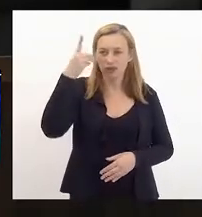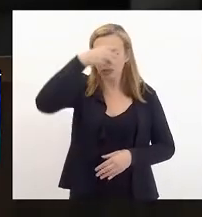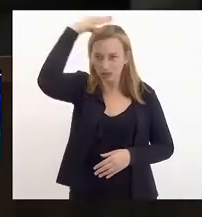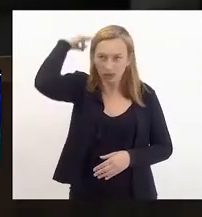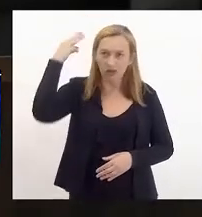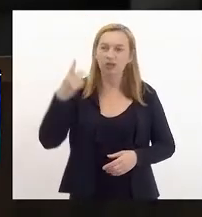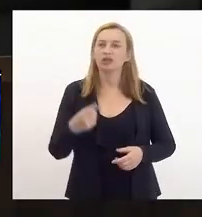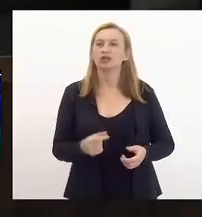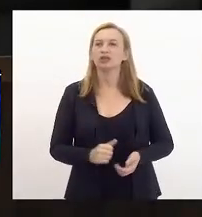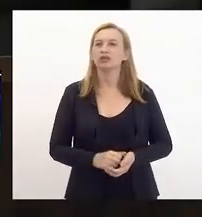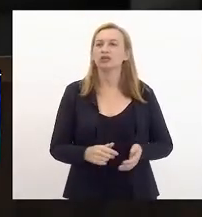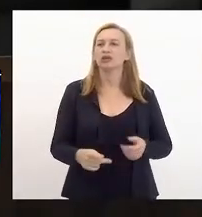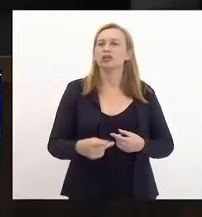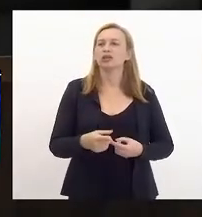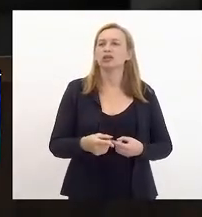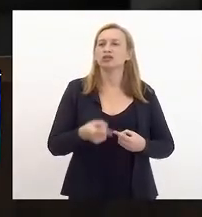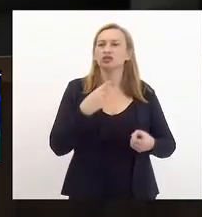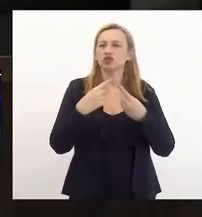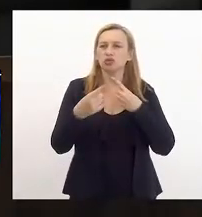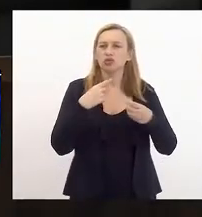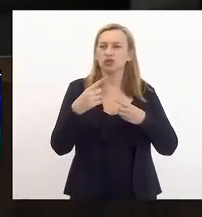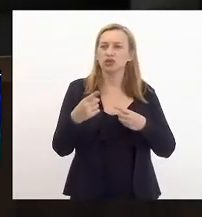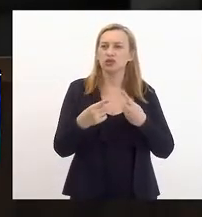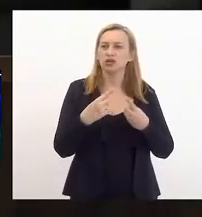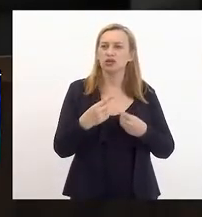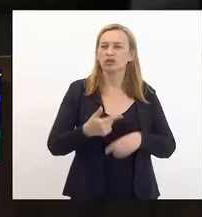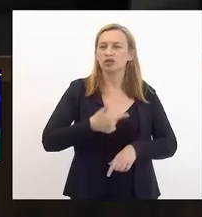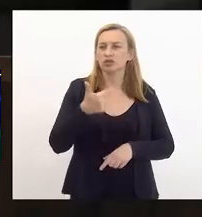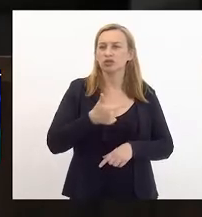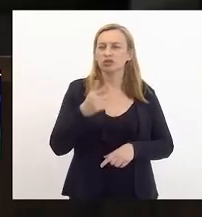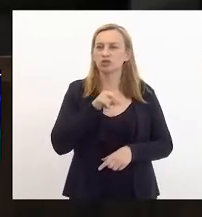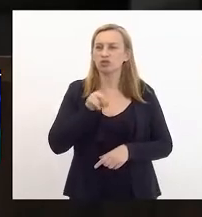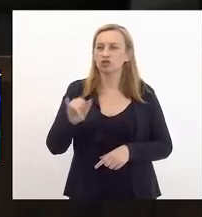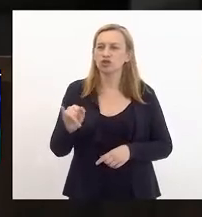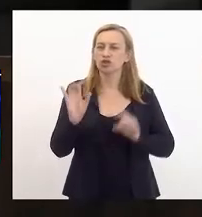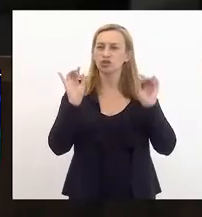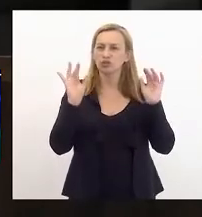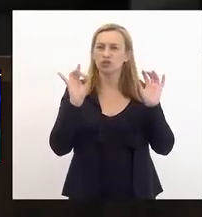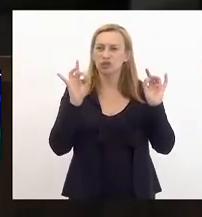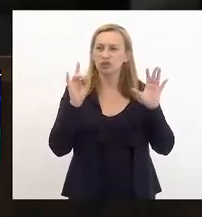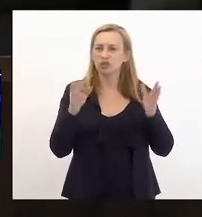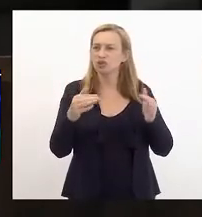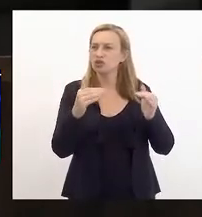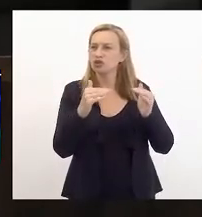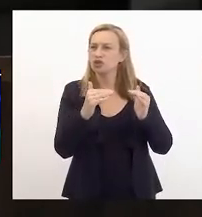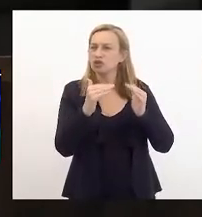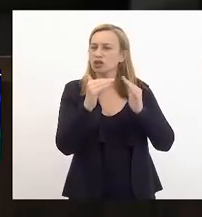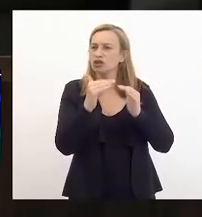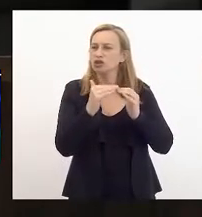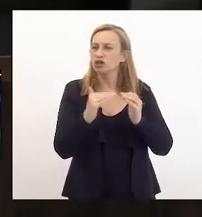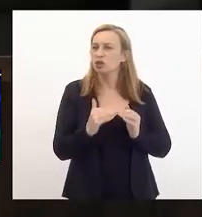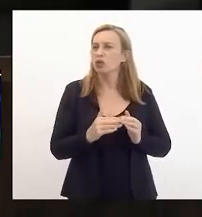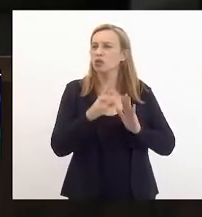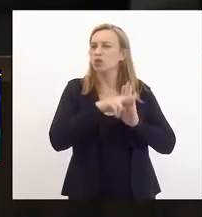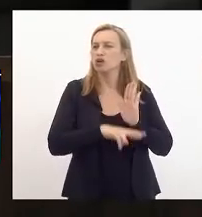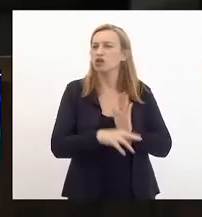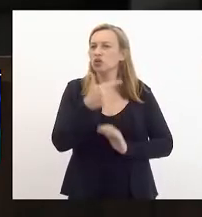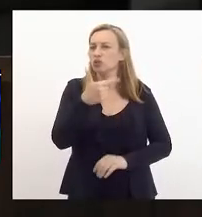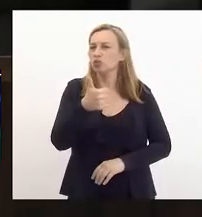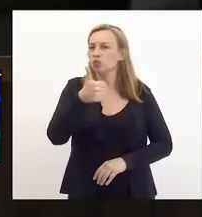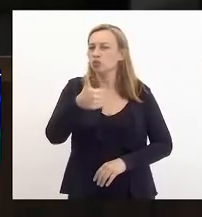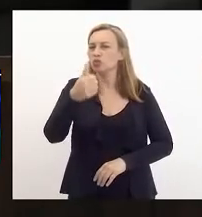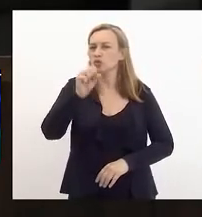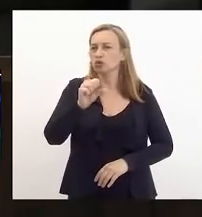Anuncio, em regime de prioridade, em discussão prévia, segundo dia, sujeito a disposições especiais, de acordo com os artigos 197 a 201 do Regimento